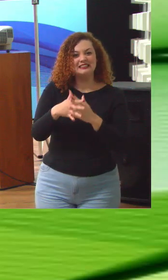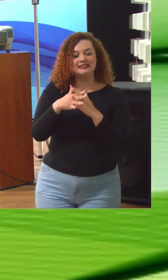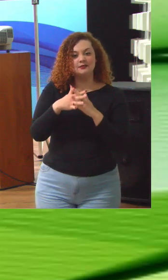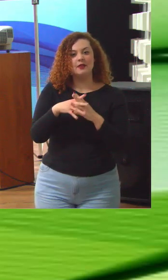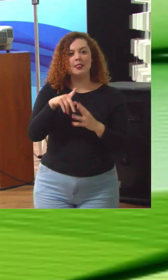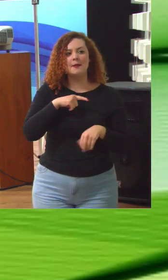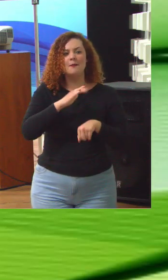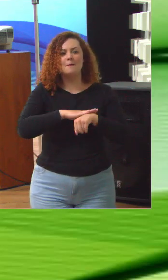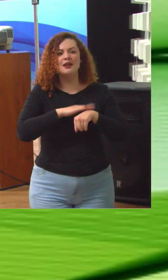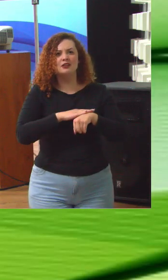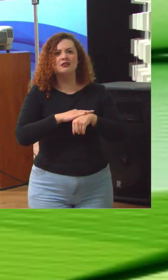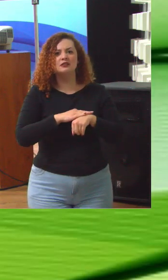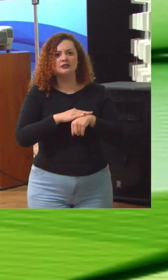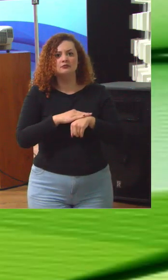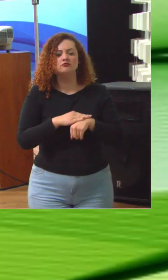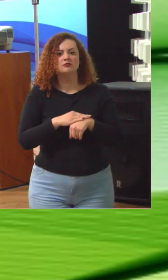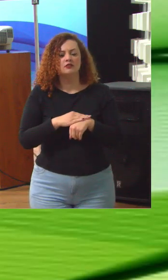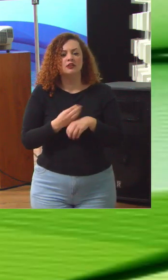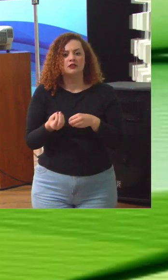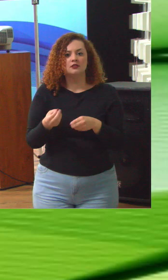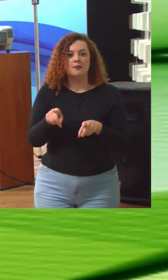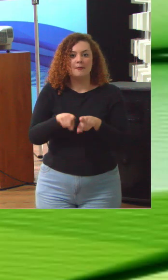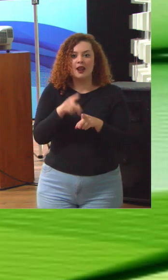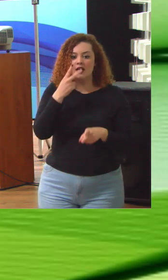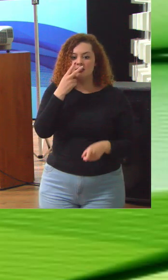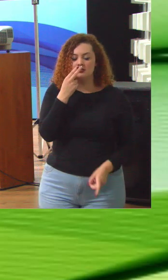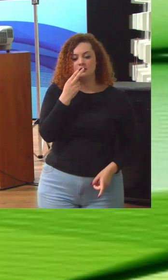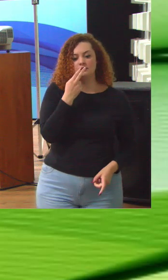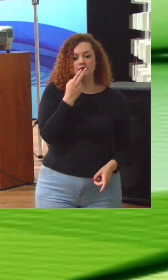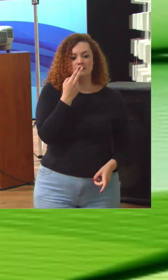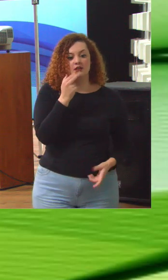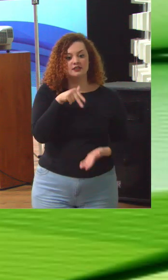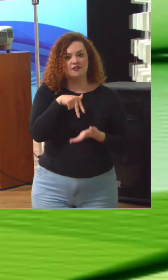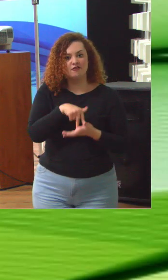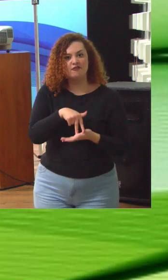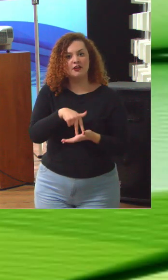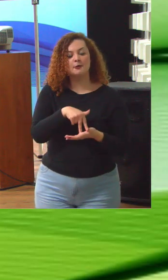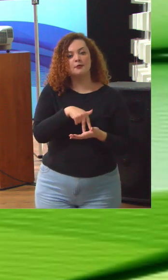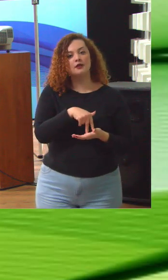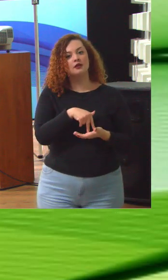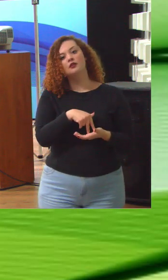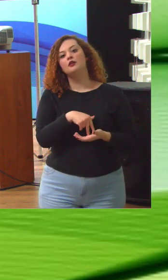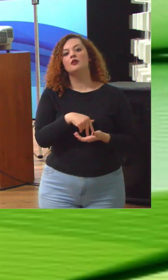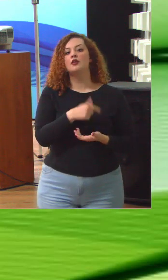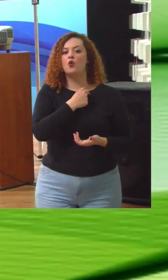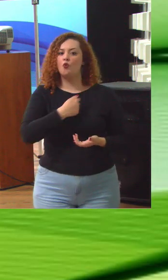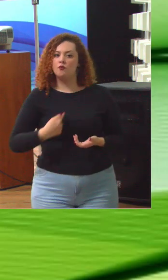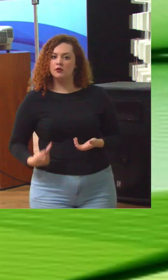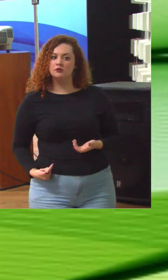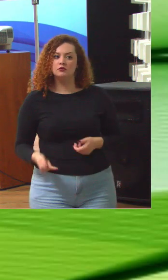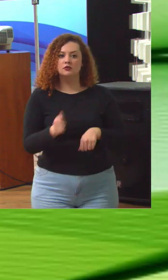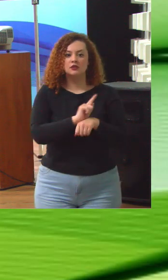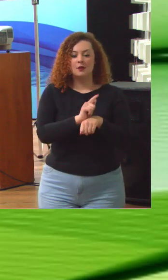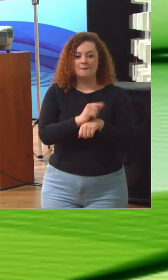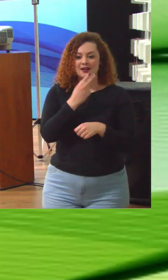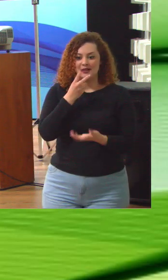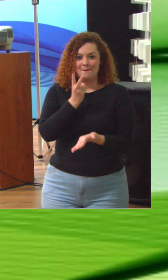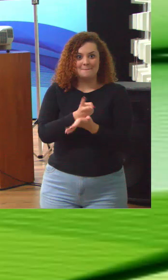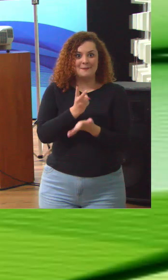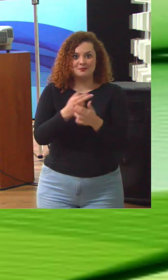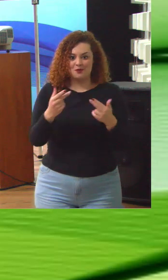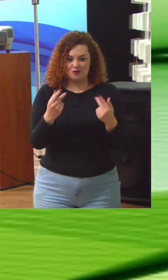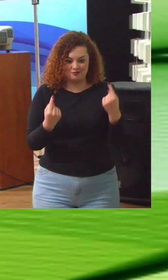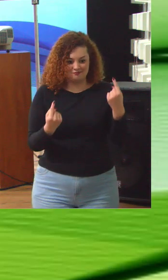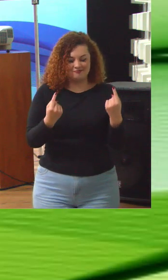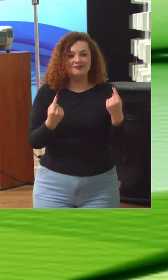hora que você está verdadeiramente com os dois pés um na gestão e o outro na governança ao mesmo tempo dependendo da